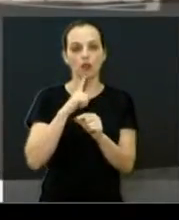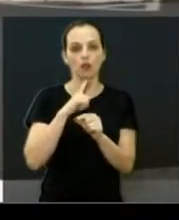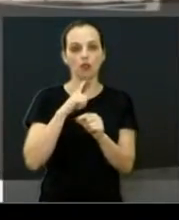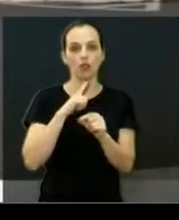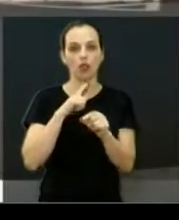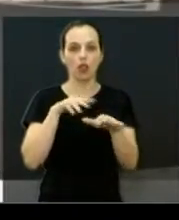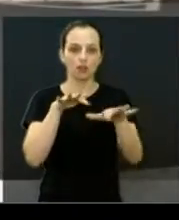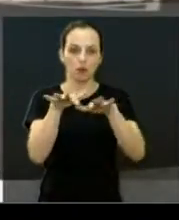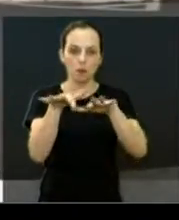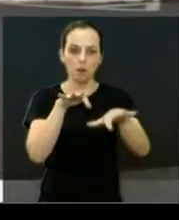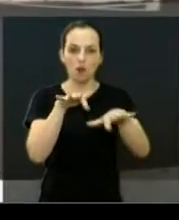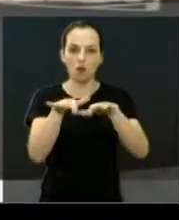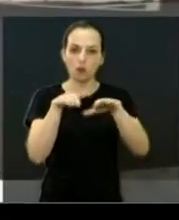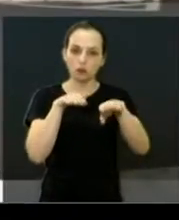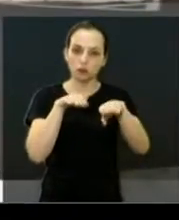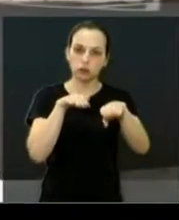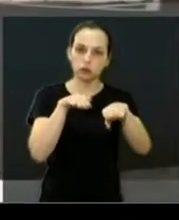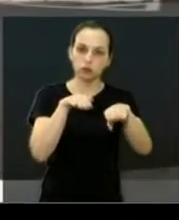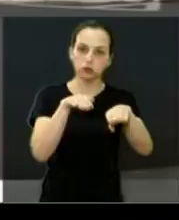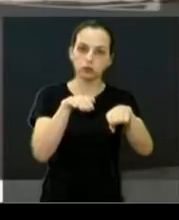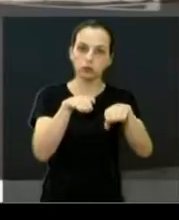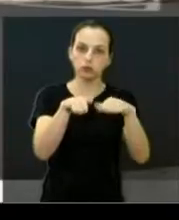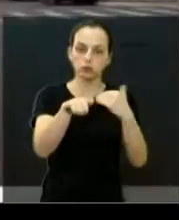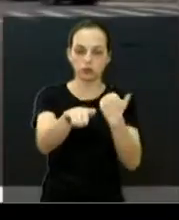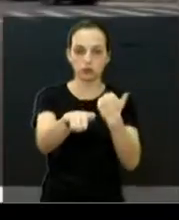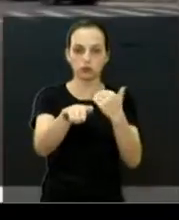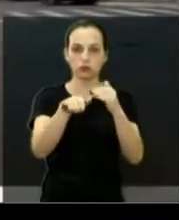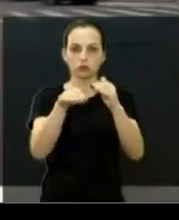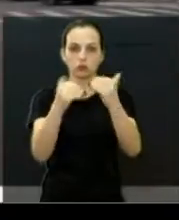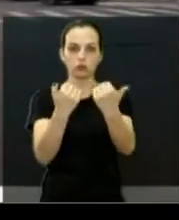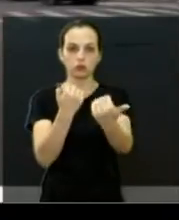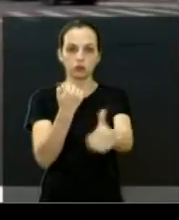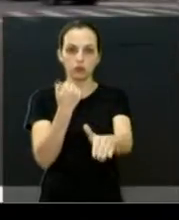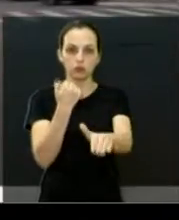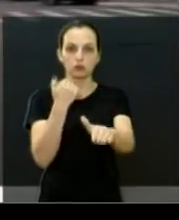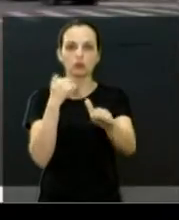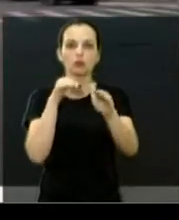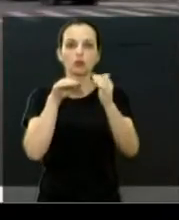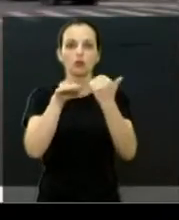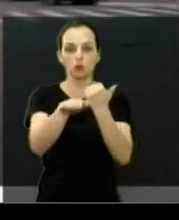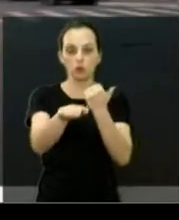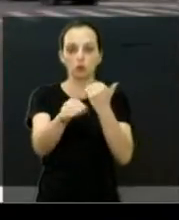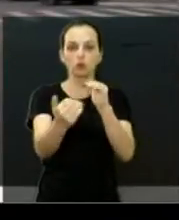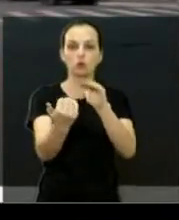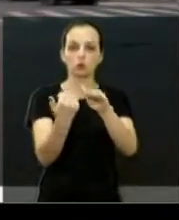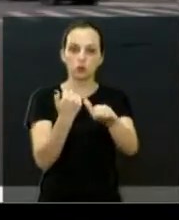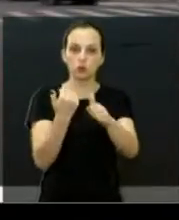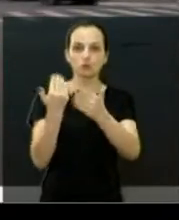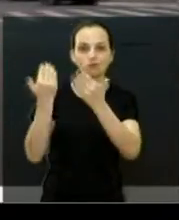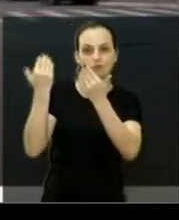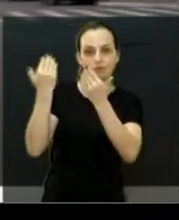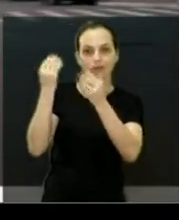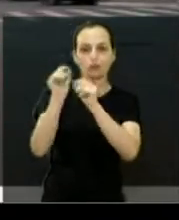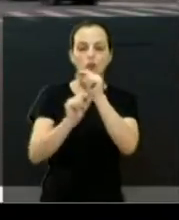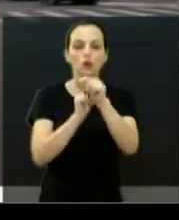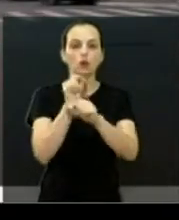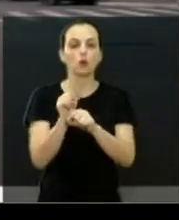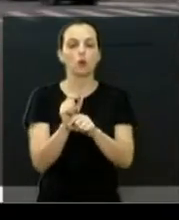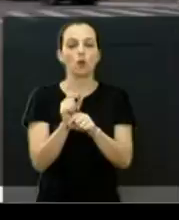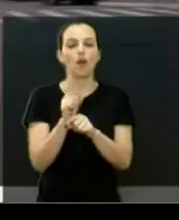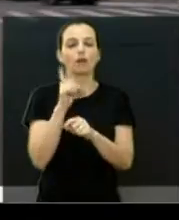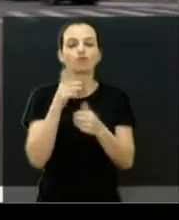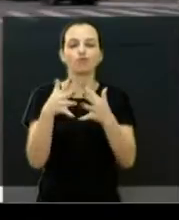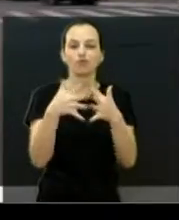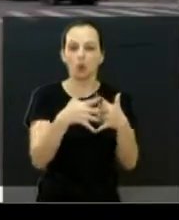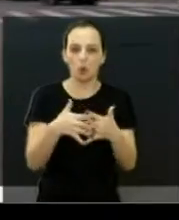quando tem a movimentação de veículos fica muito difícil. isso, pode passar novamente? É só para dar uma olhadinha, que é muito